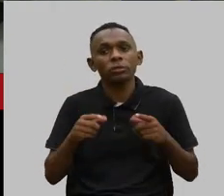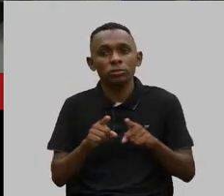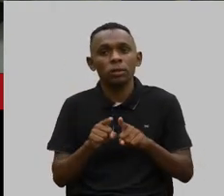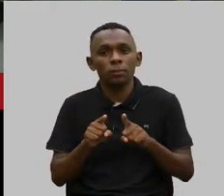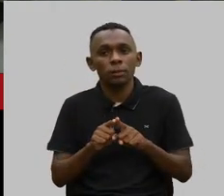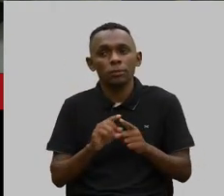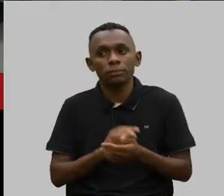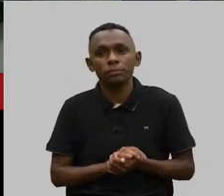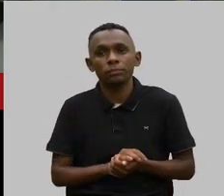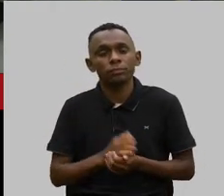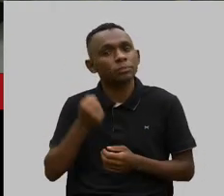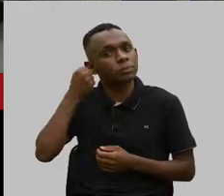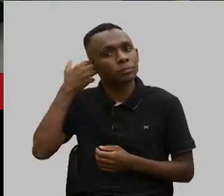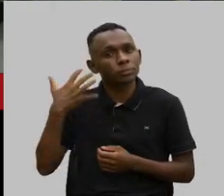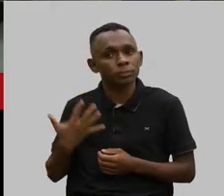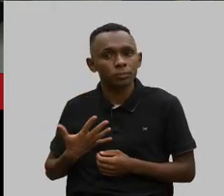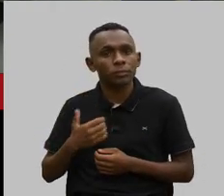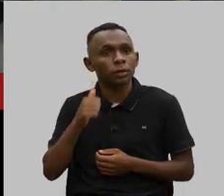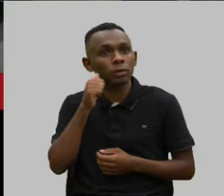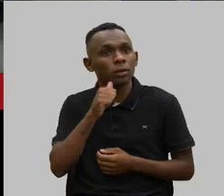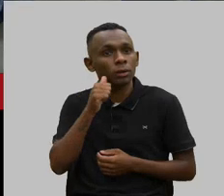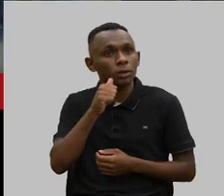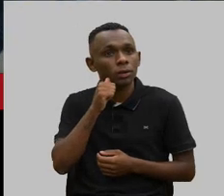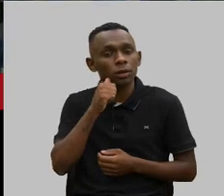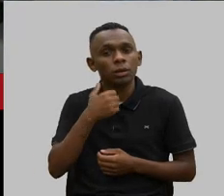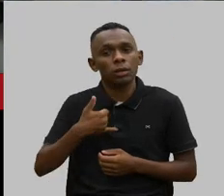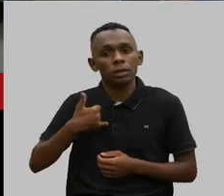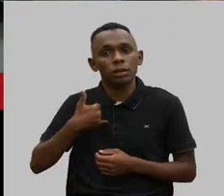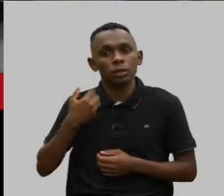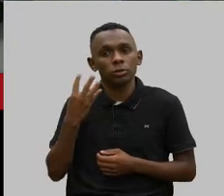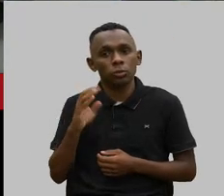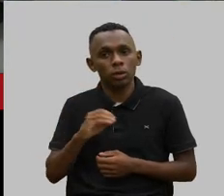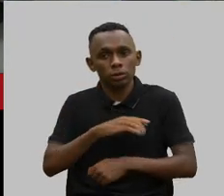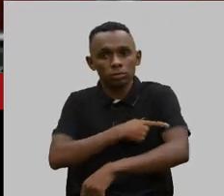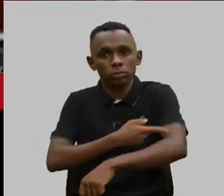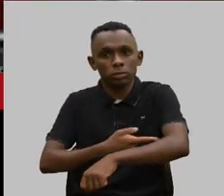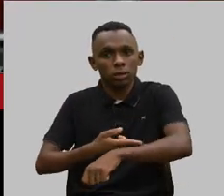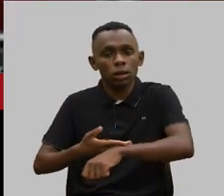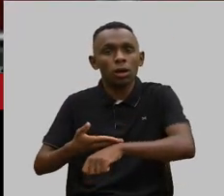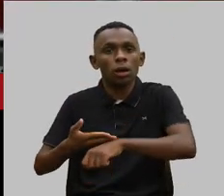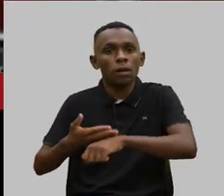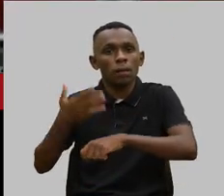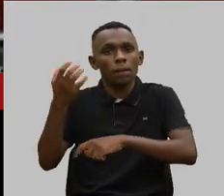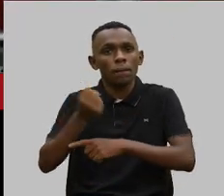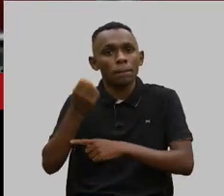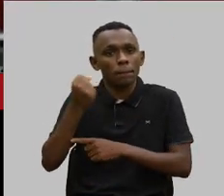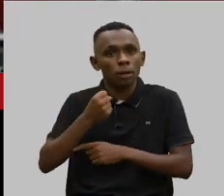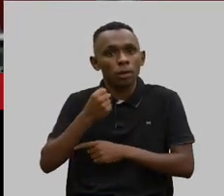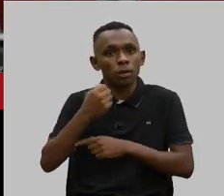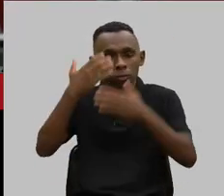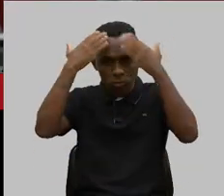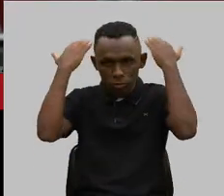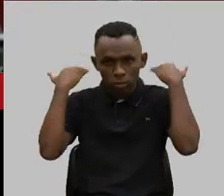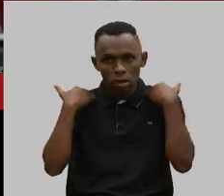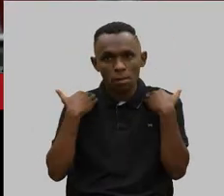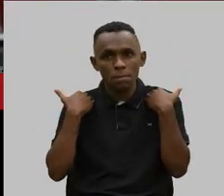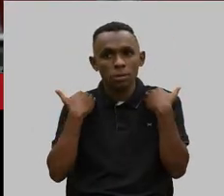Vou fazer minha audiodescrição. Eu sou uma mulher de 40 anos, pele clara, cabelo claro na altura dos ombros.